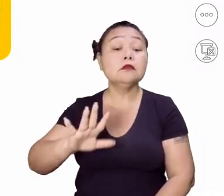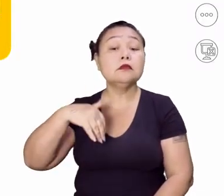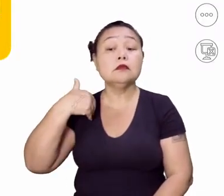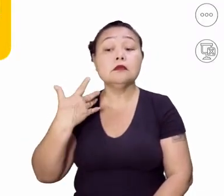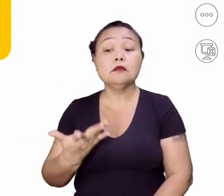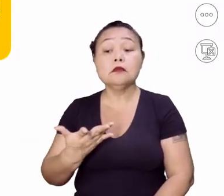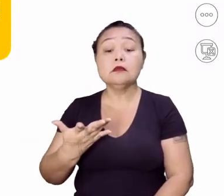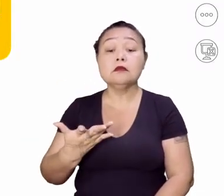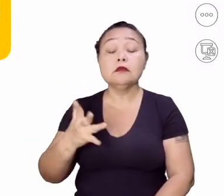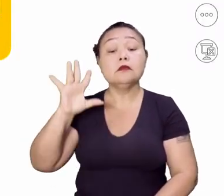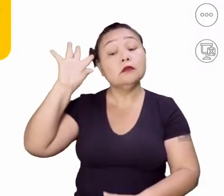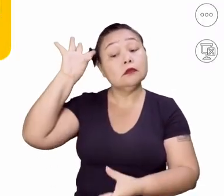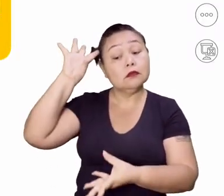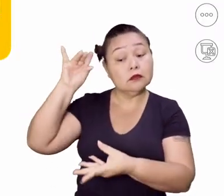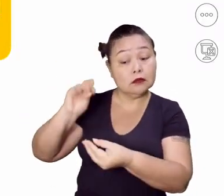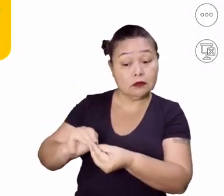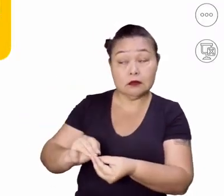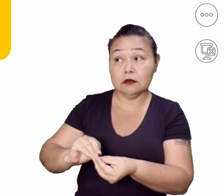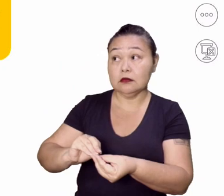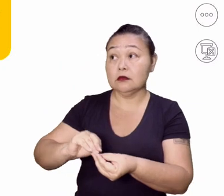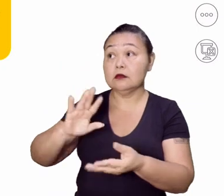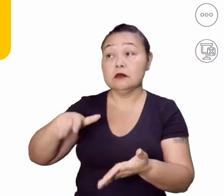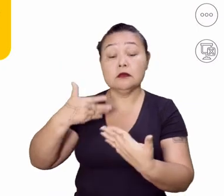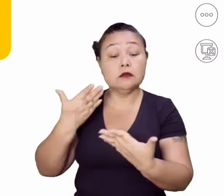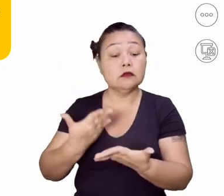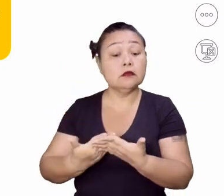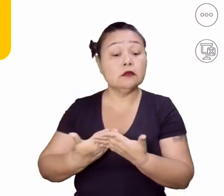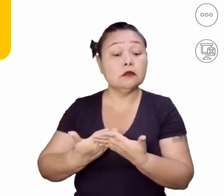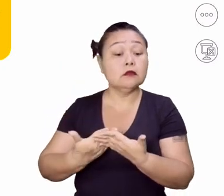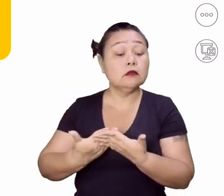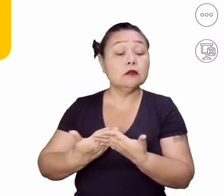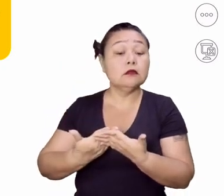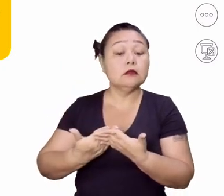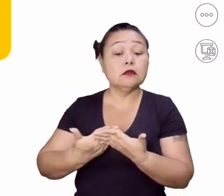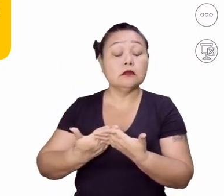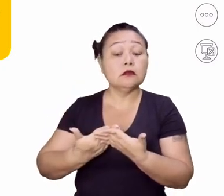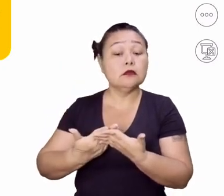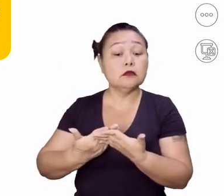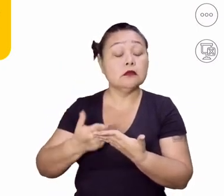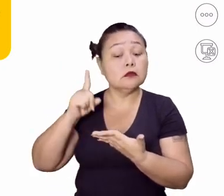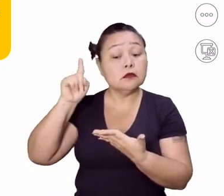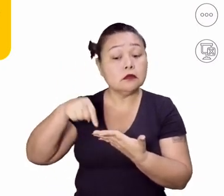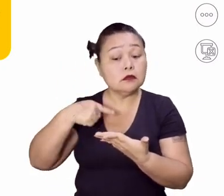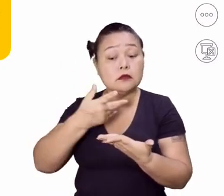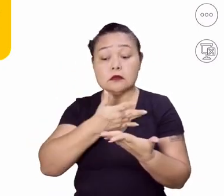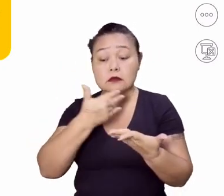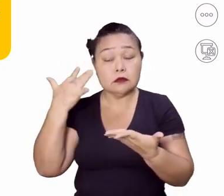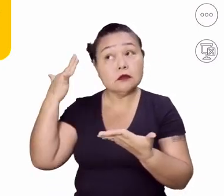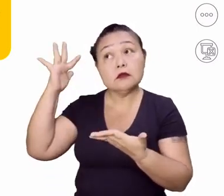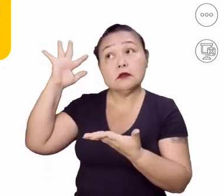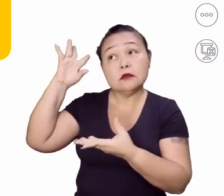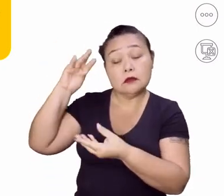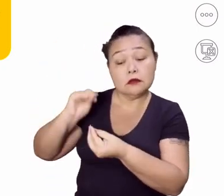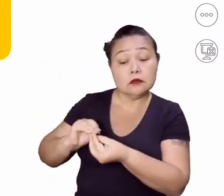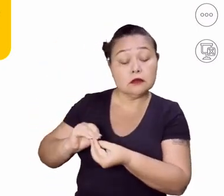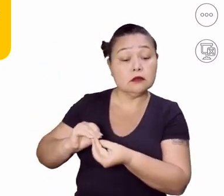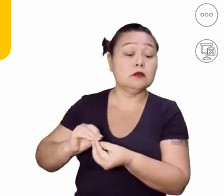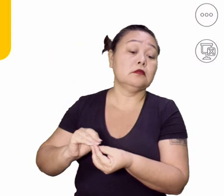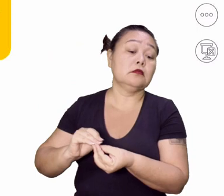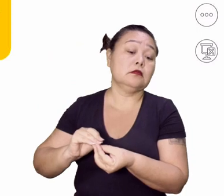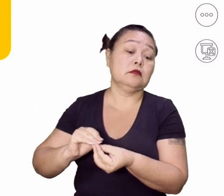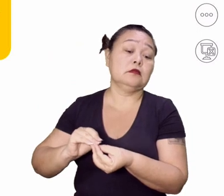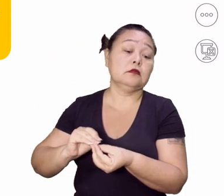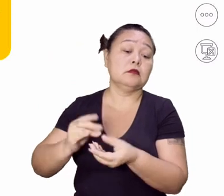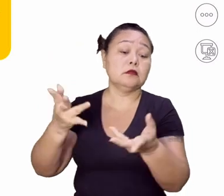Então, galerinha, concluindo a nossa aulinha de hoje, o a gente pode tirar de lição de tudo isso? Que as